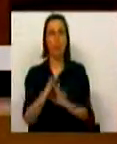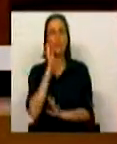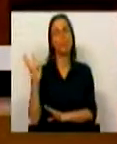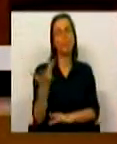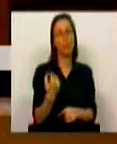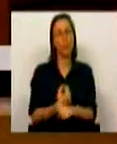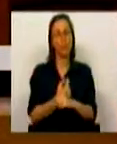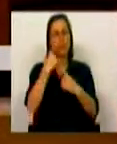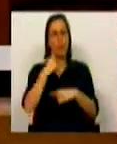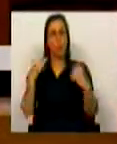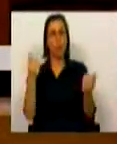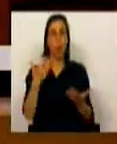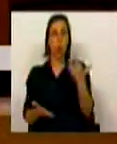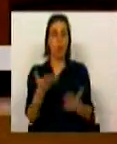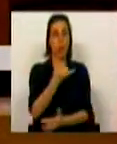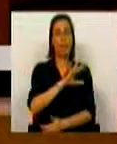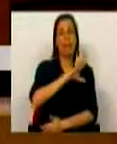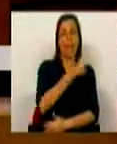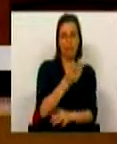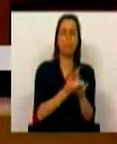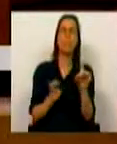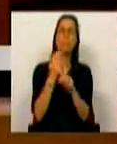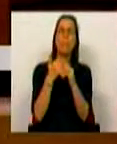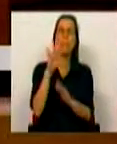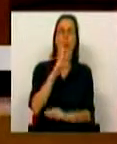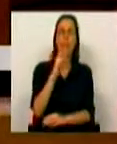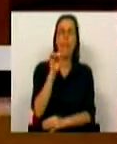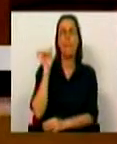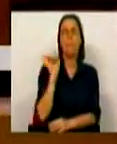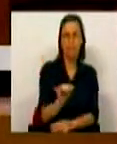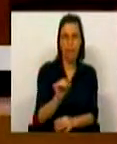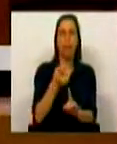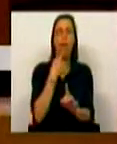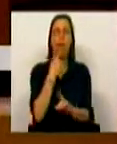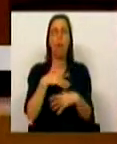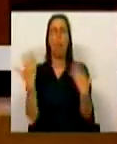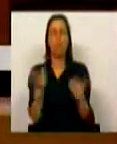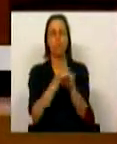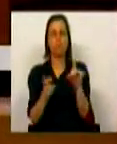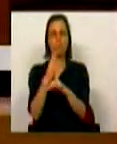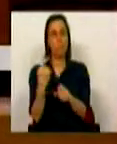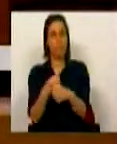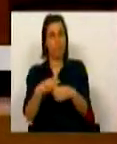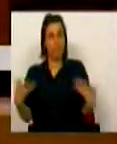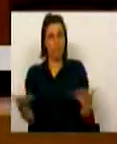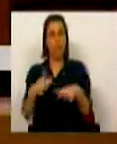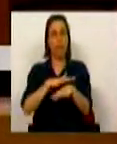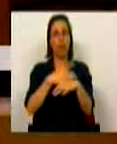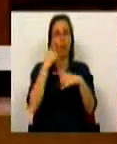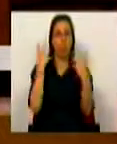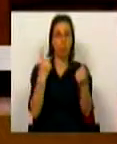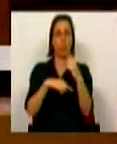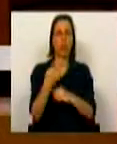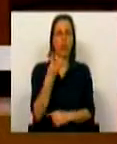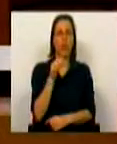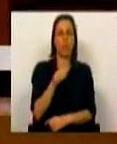de funcionários públicos face a 2015 aumentou mais de 30 mil, o que representa um crescimento do emprego nas Administrações Públicas de